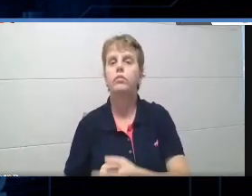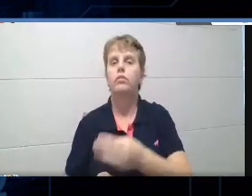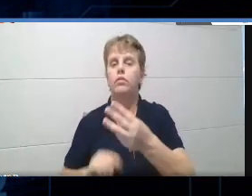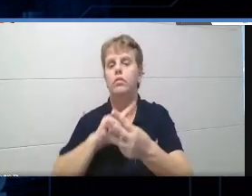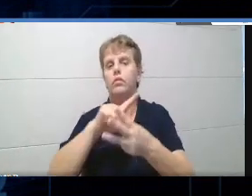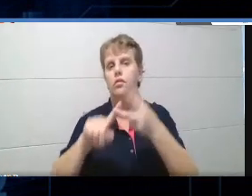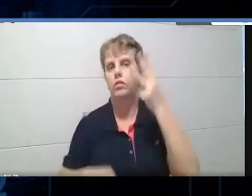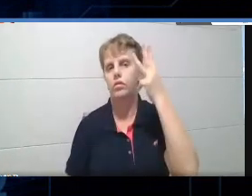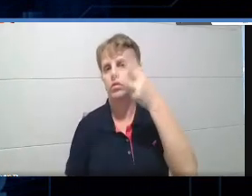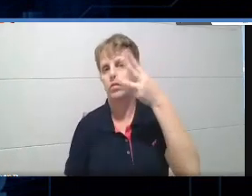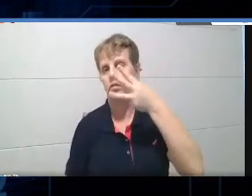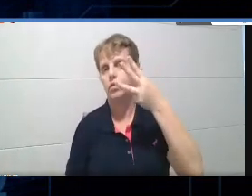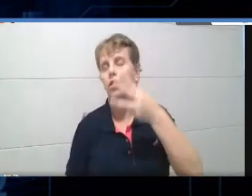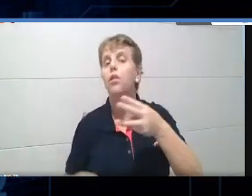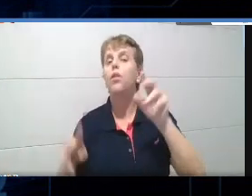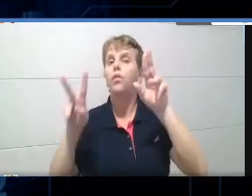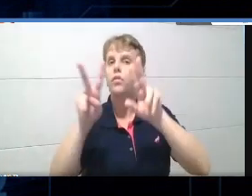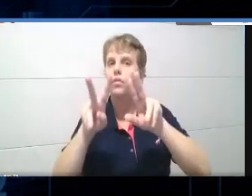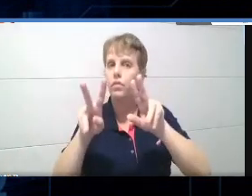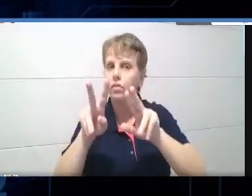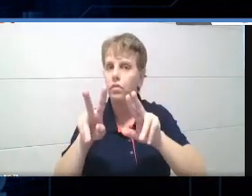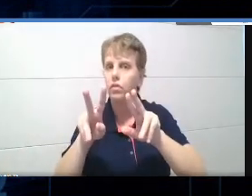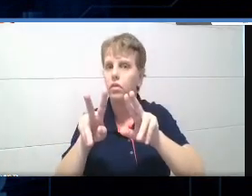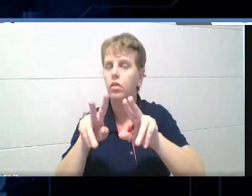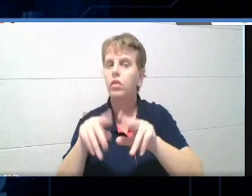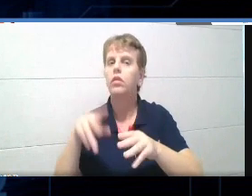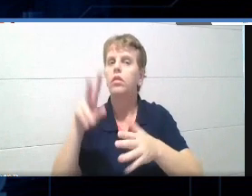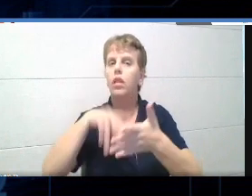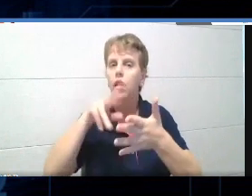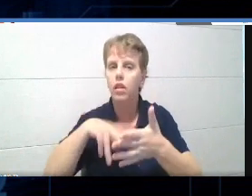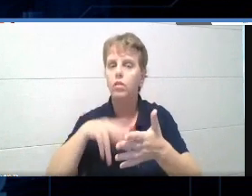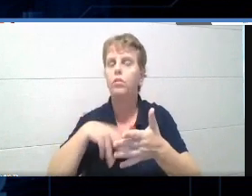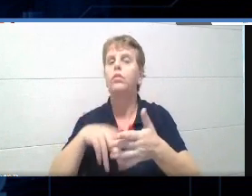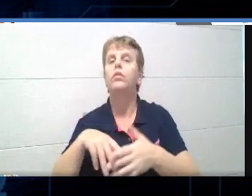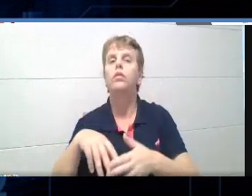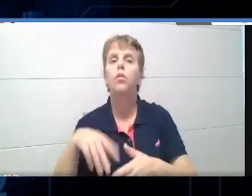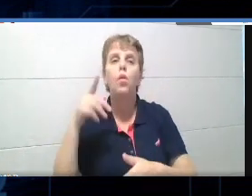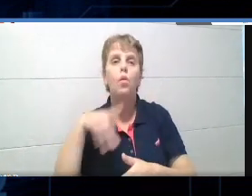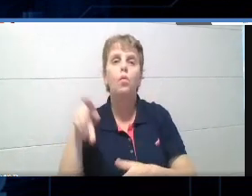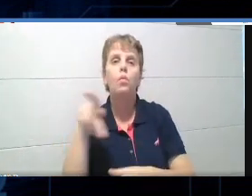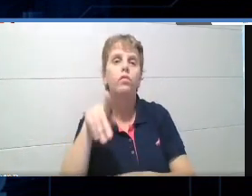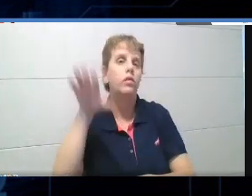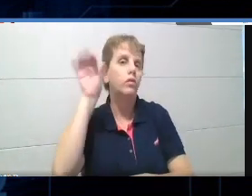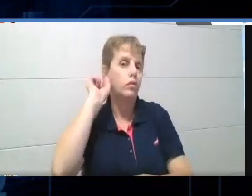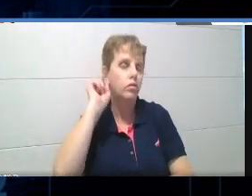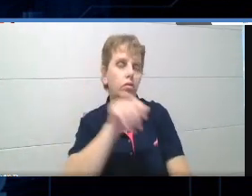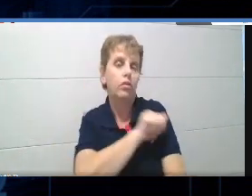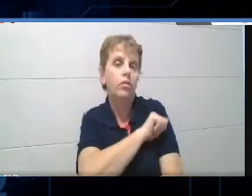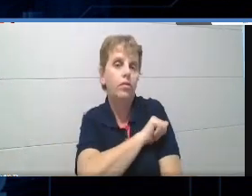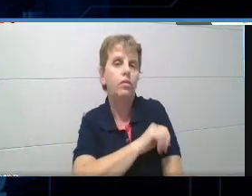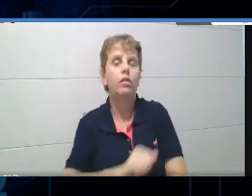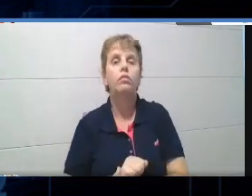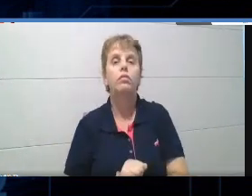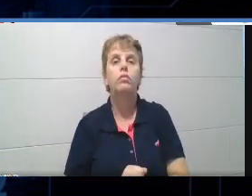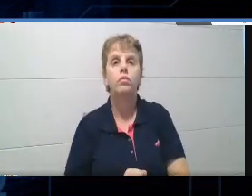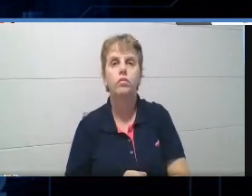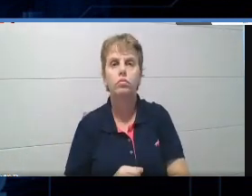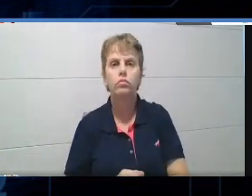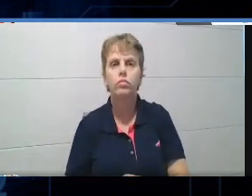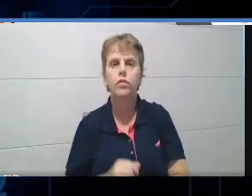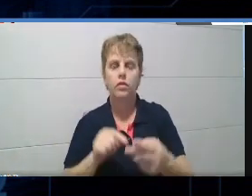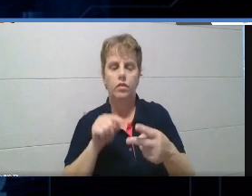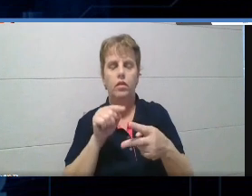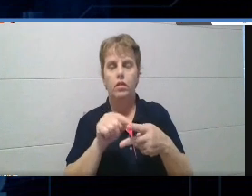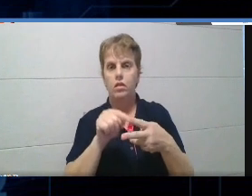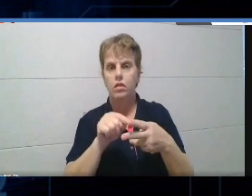Campos, seja visual, auditivo e sinestésico. Quando a gente fala em hands-on, é mão na massa, né? Então, pegue aquela atividade que você